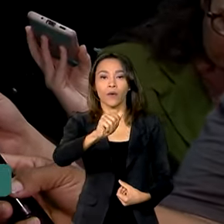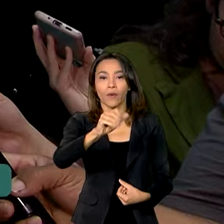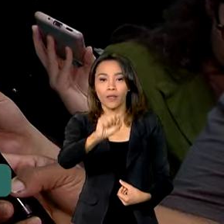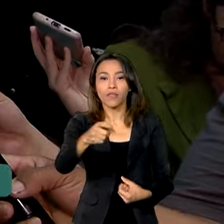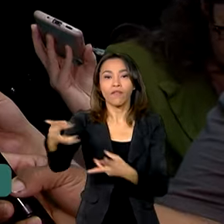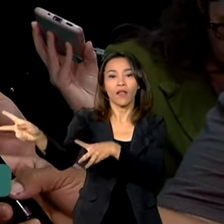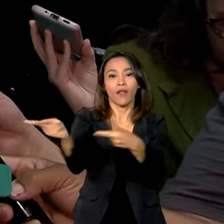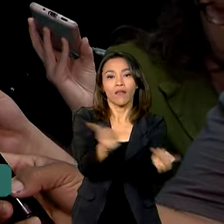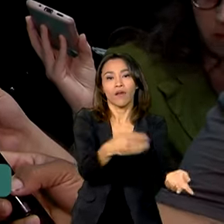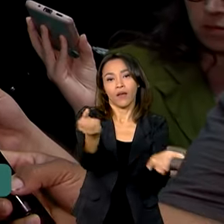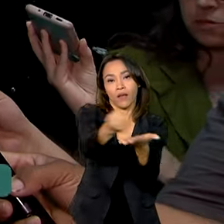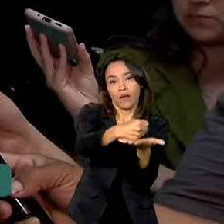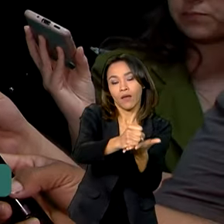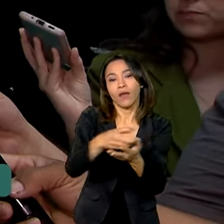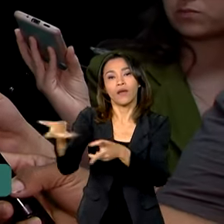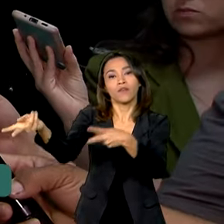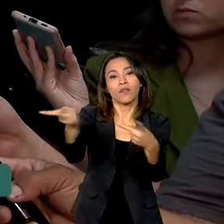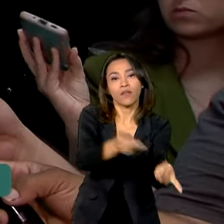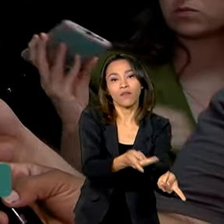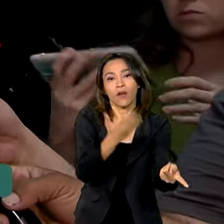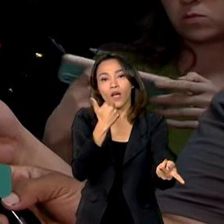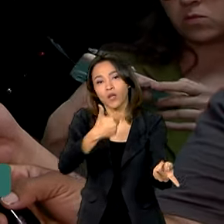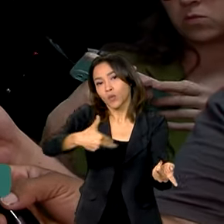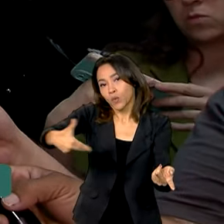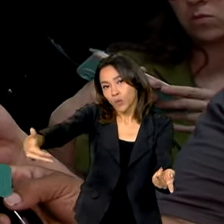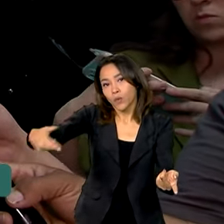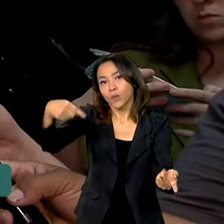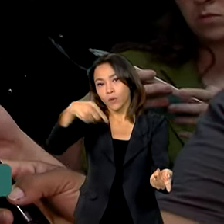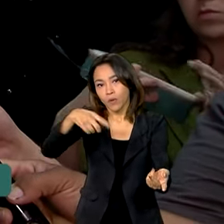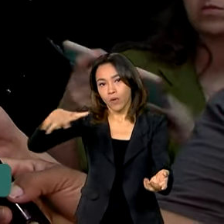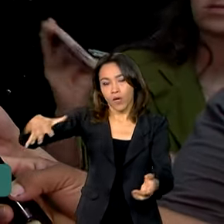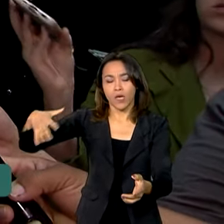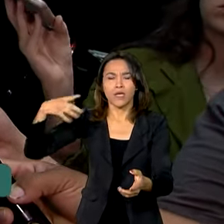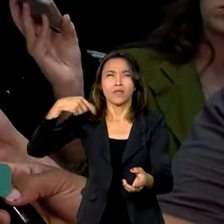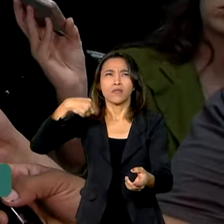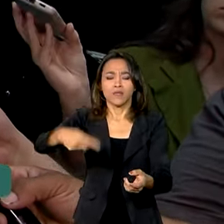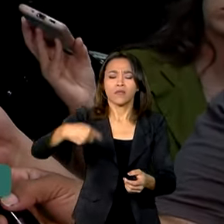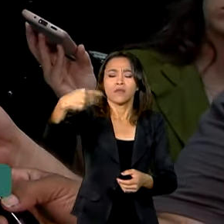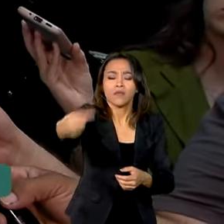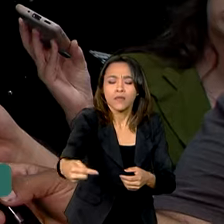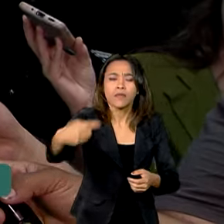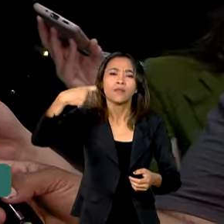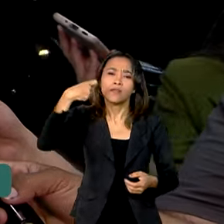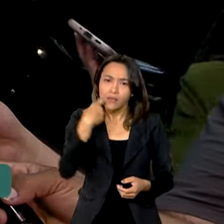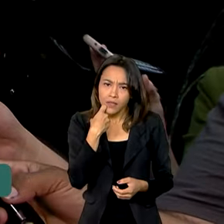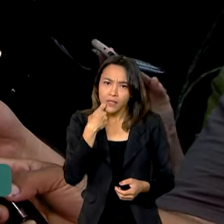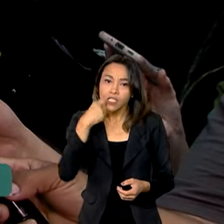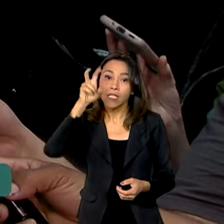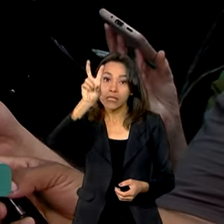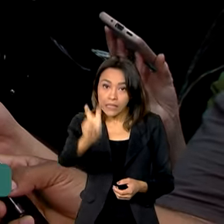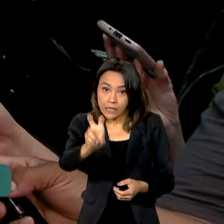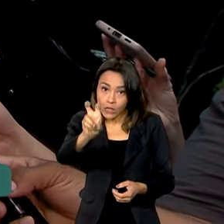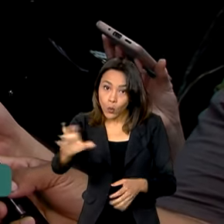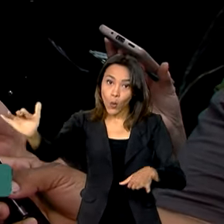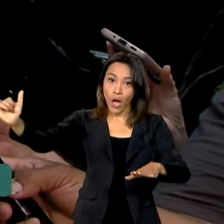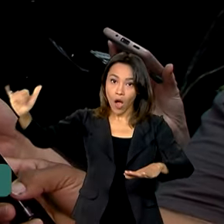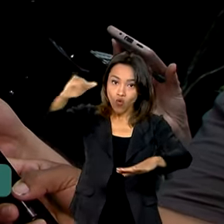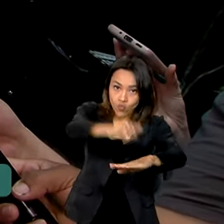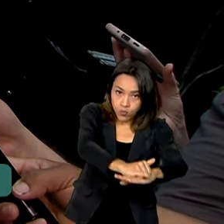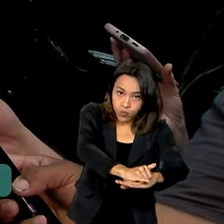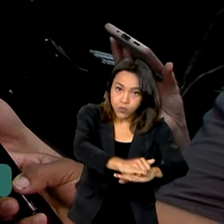medicamentos, alimentos, é um transporte de cargas. Na sexta-feira, cinco aviões vão lá,